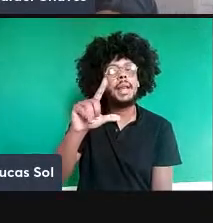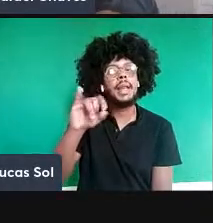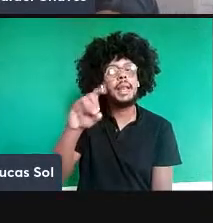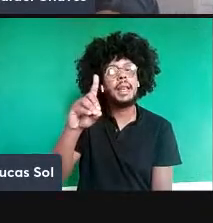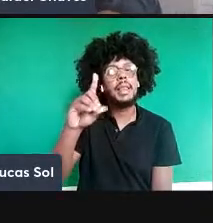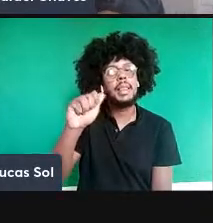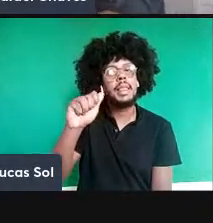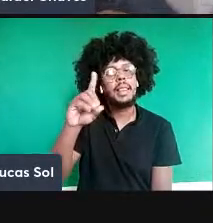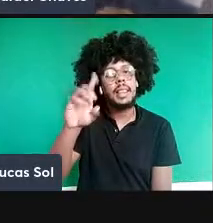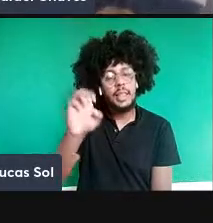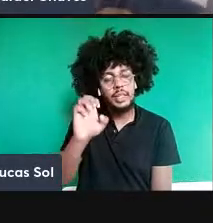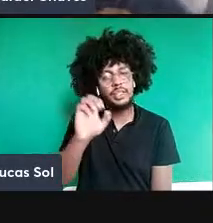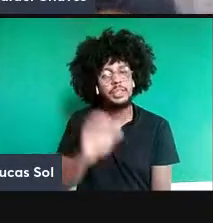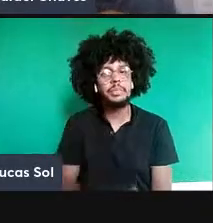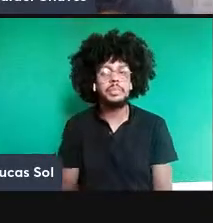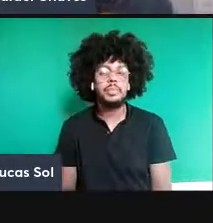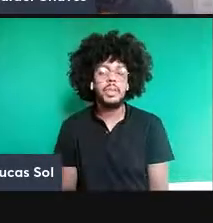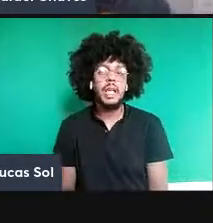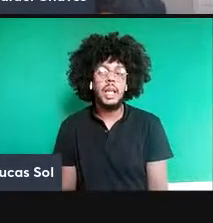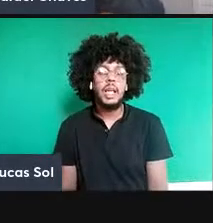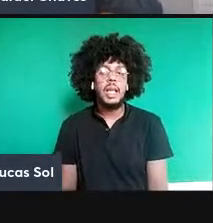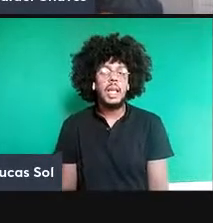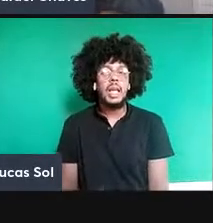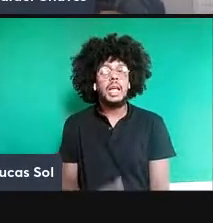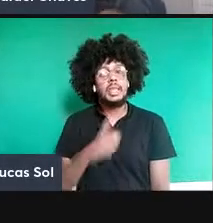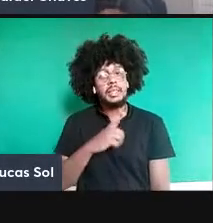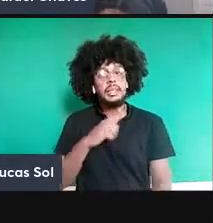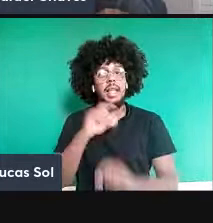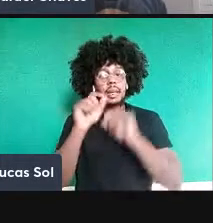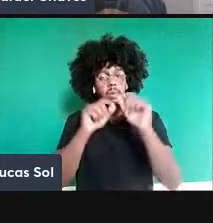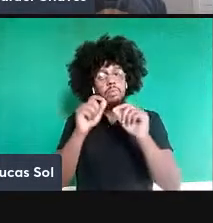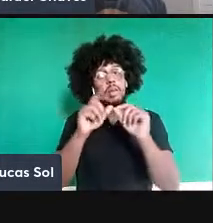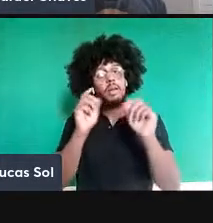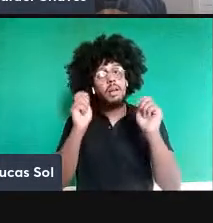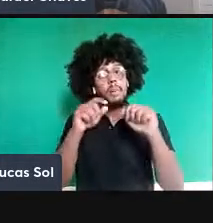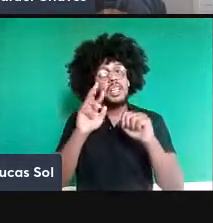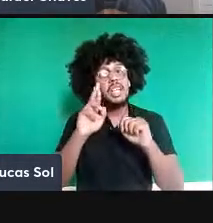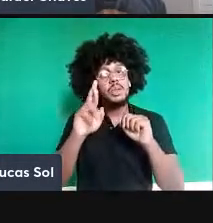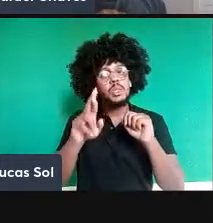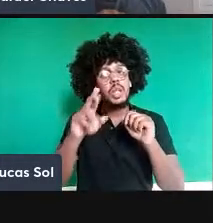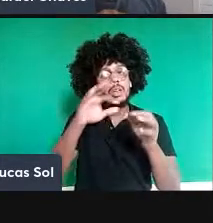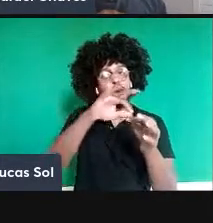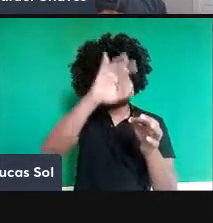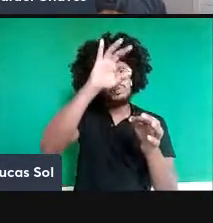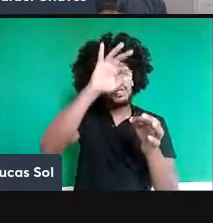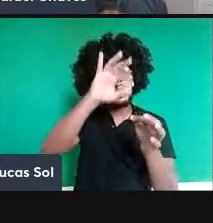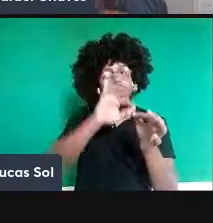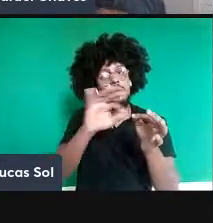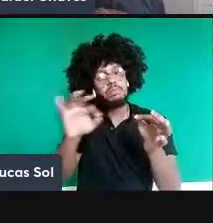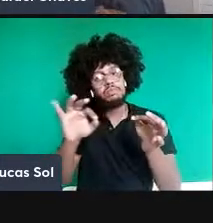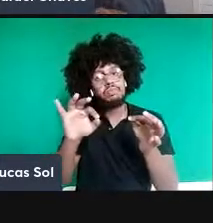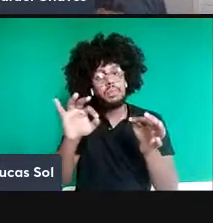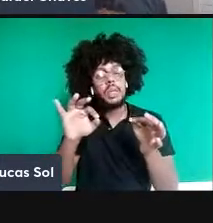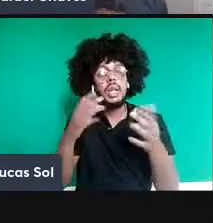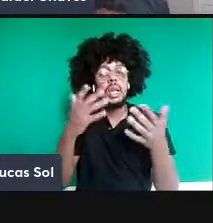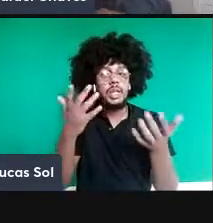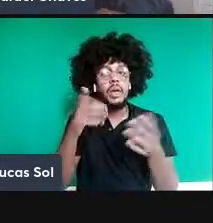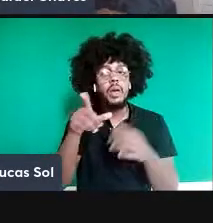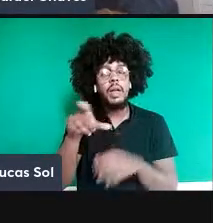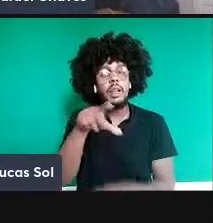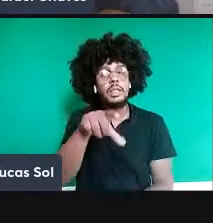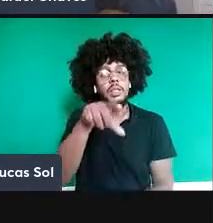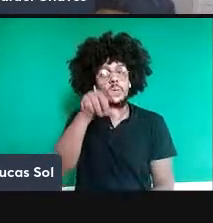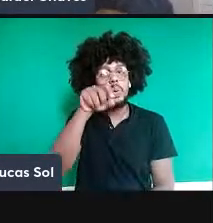de medição aqui, spin para cima, spin para baixo e assim vai, dado que eles escolheram medir um certo observado. O spin ao longo da